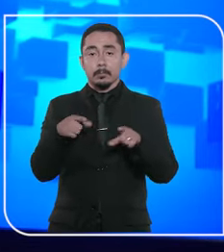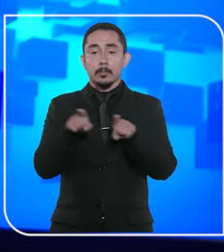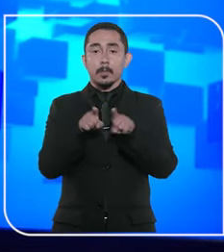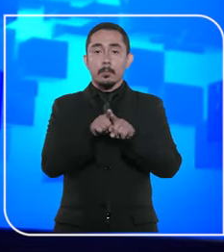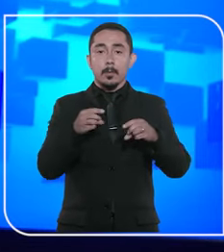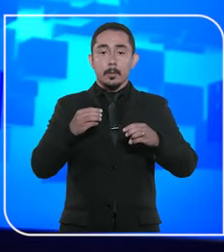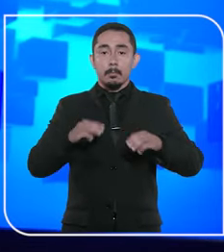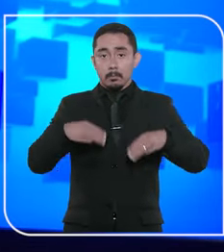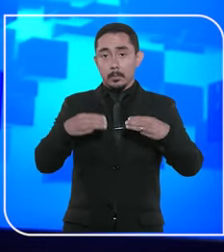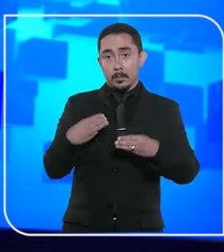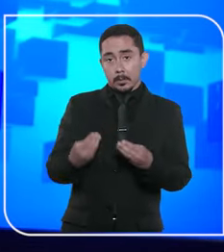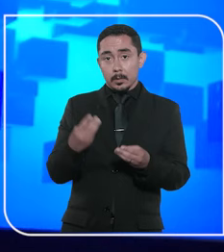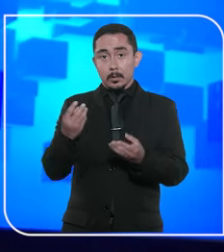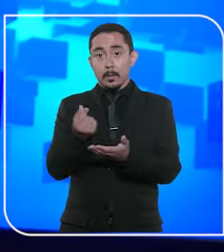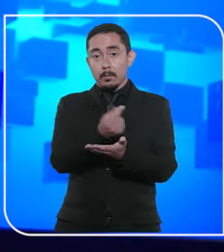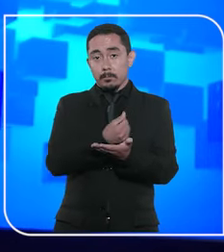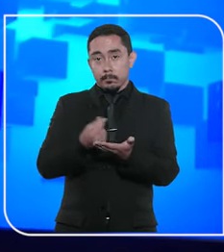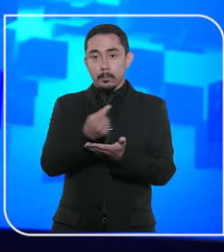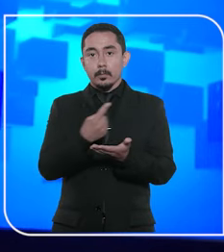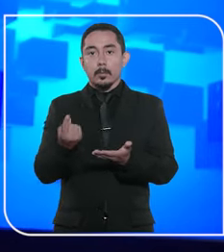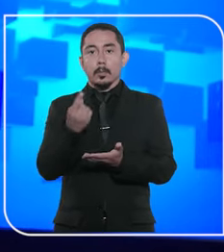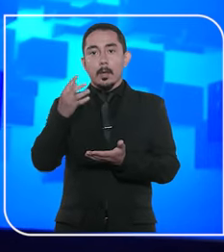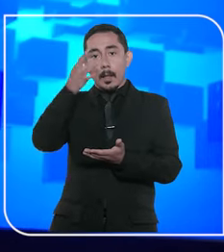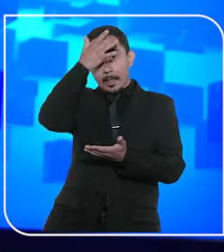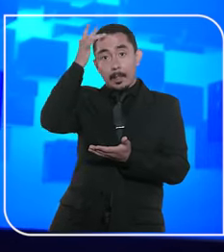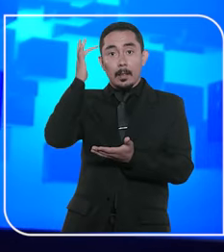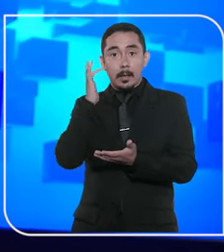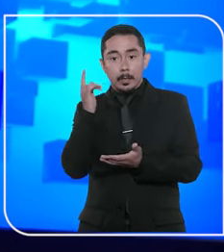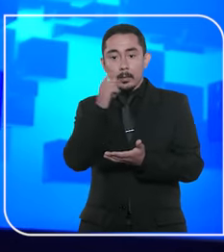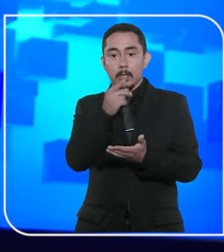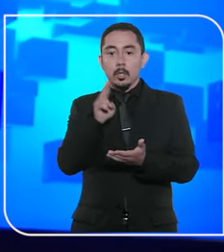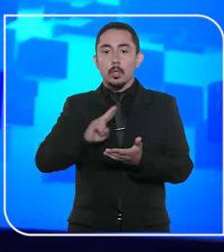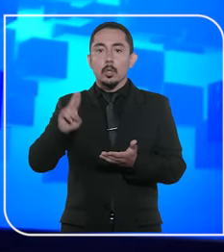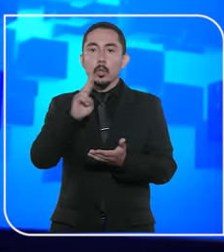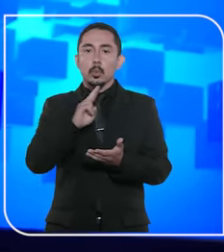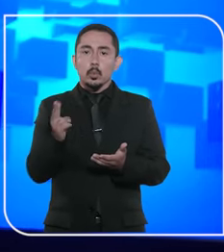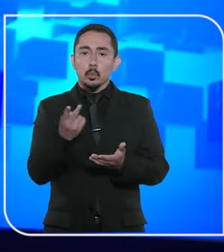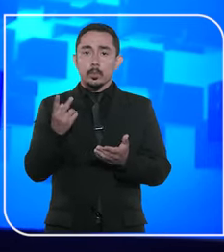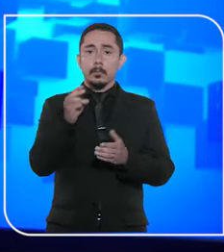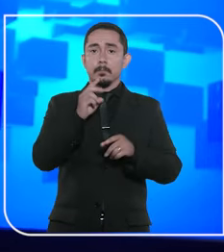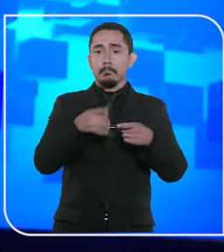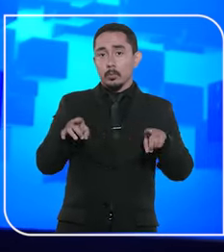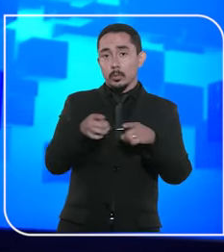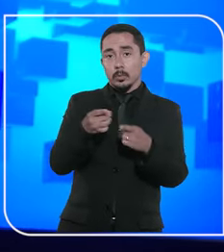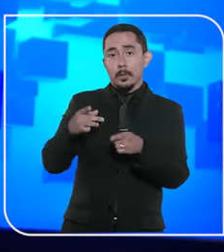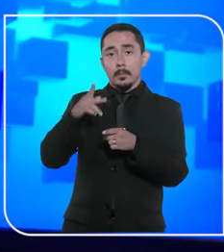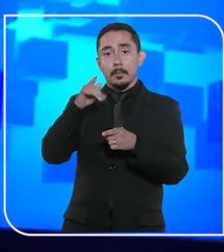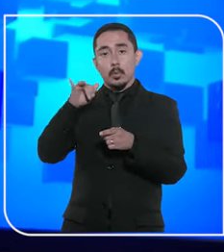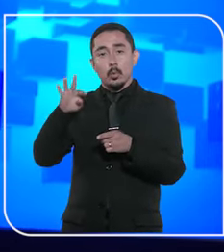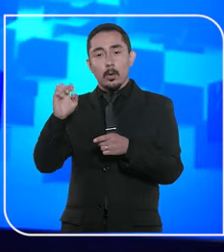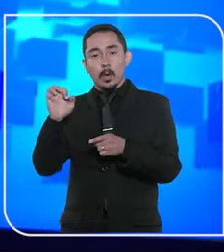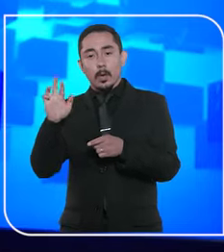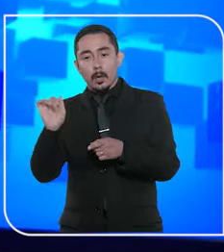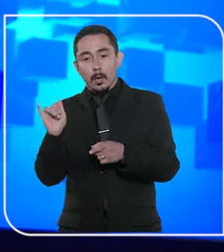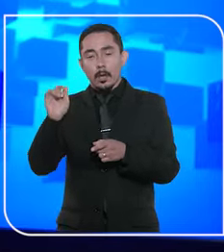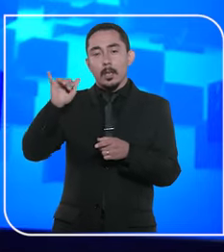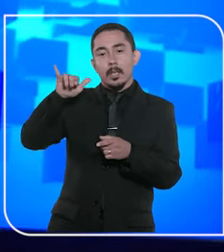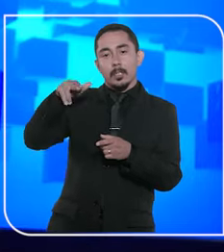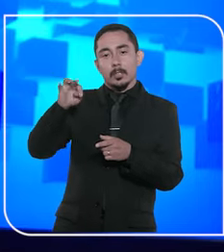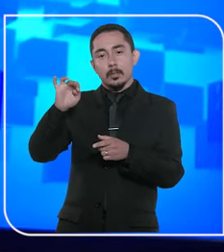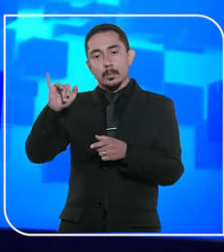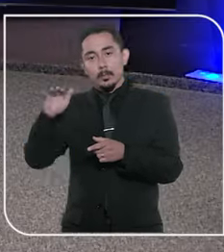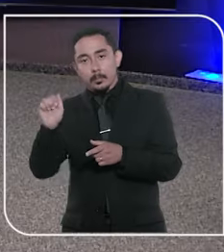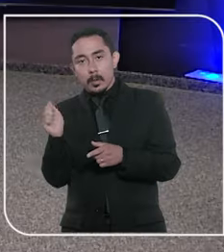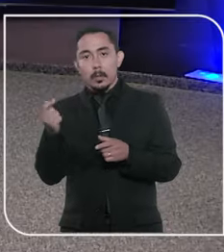atual ministro da Fazenda, Fernando Haddad, pelo uso não autorizado da música pintura íntima da cantora Paula